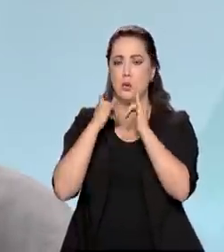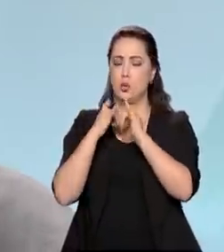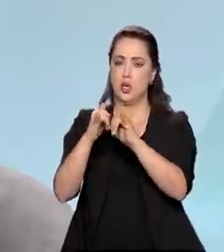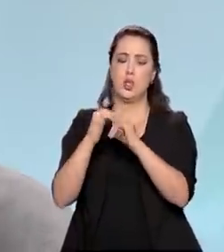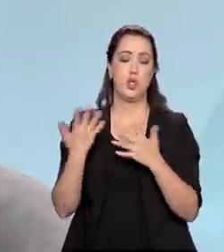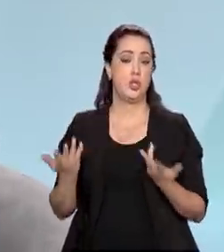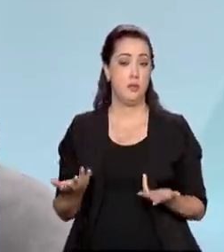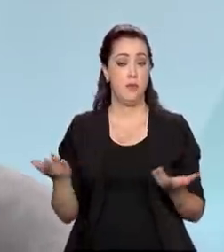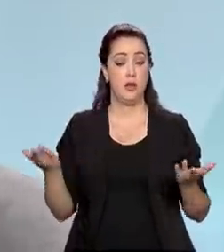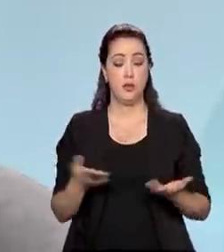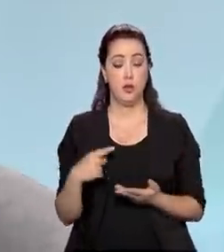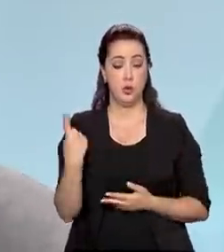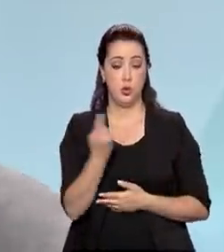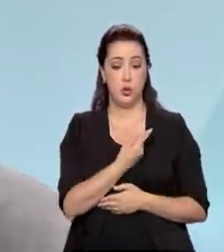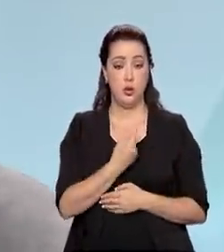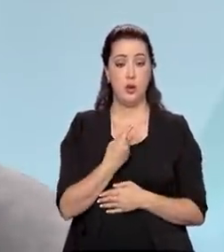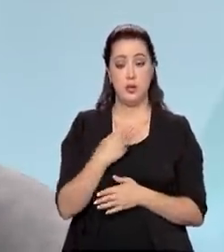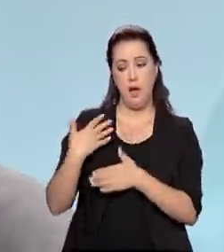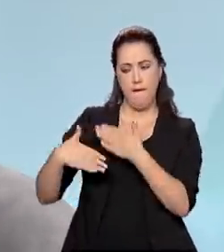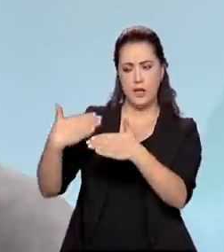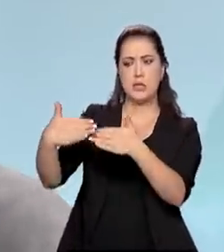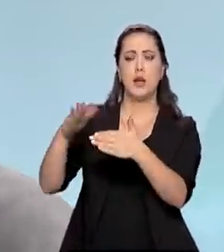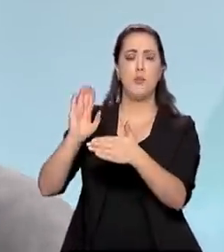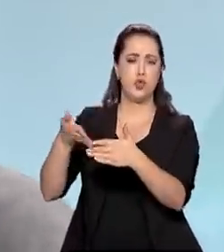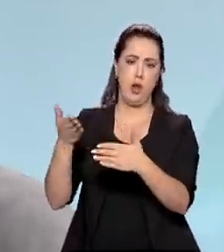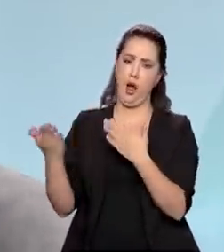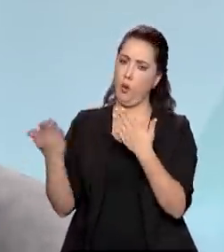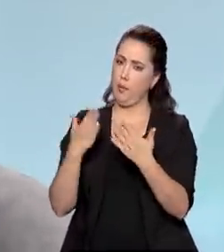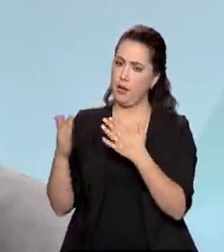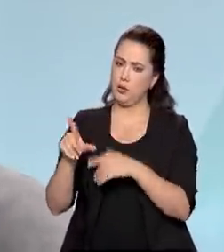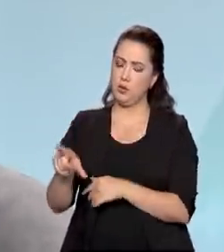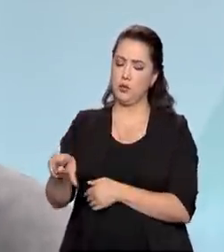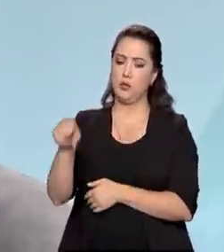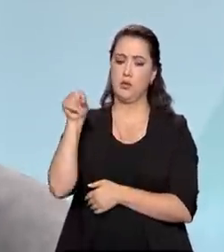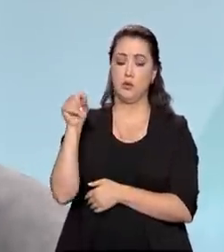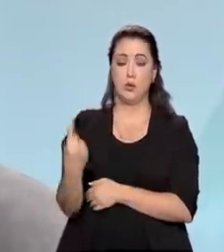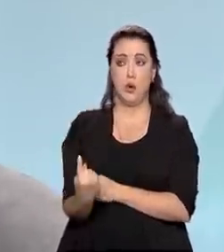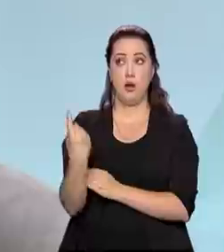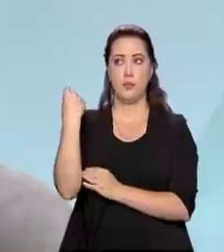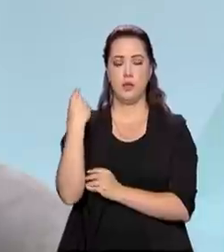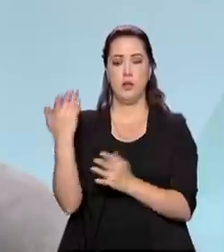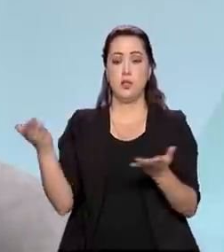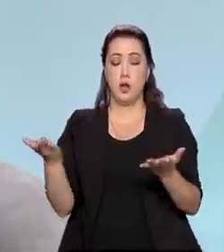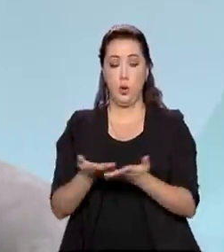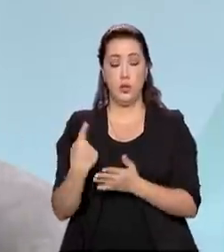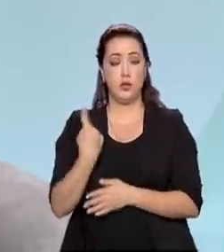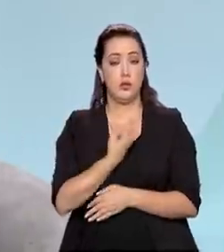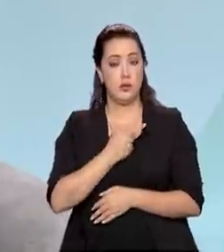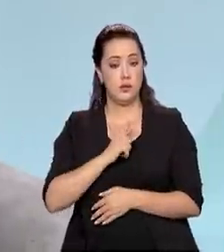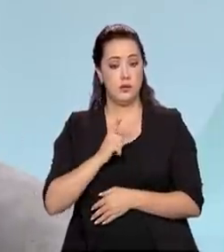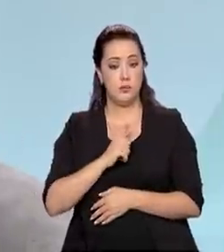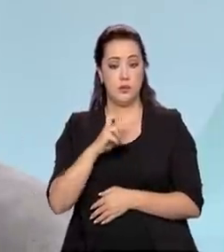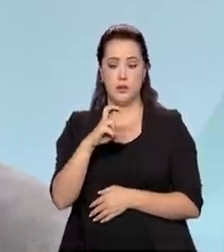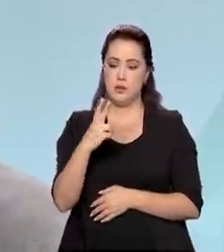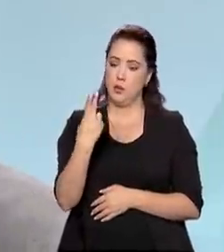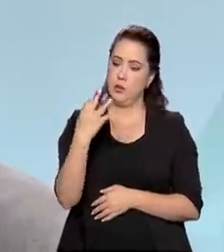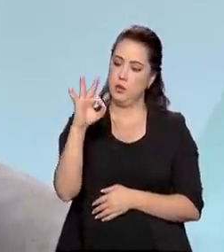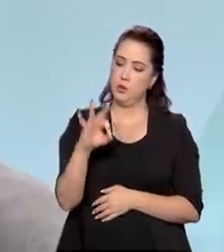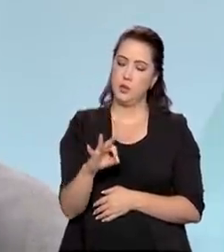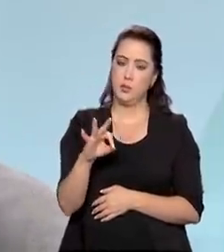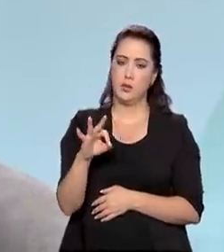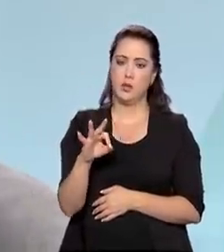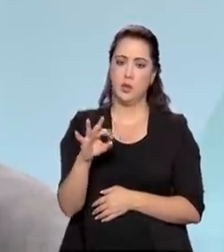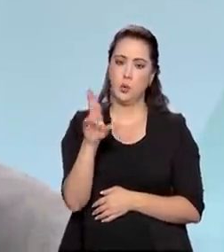Então, nós estamos já bem mais avançados. Nós tomamos essa decisão no passado. Agora, nós temos ainda 52% da nossa